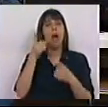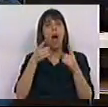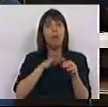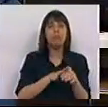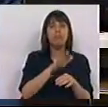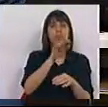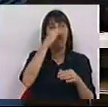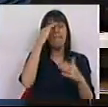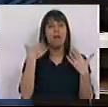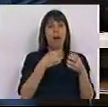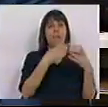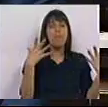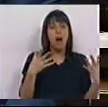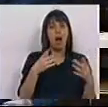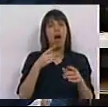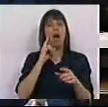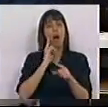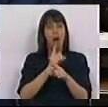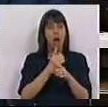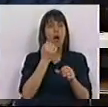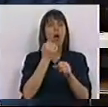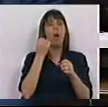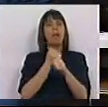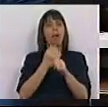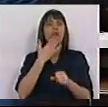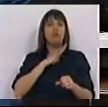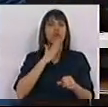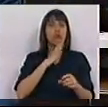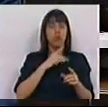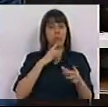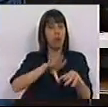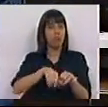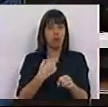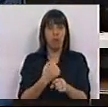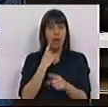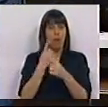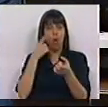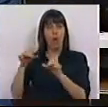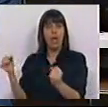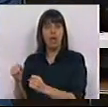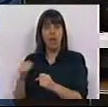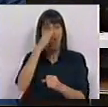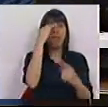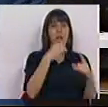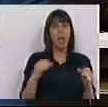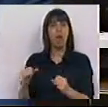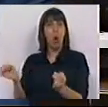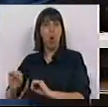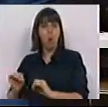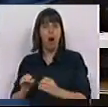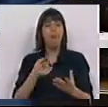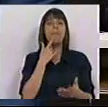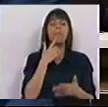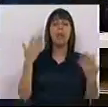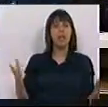crescimento no verão. A mesma também que, portanto, explicará a destruição de emprego novamente no inverno. Quer isto dizer,